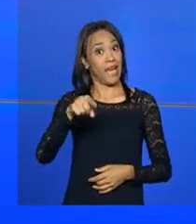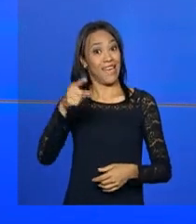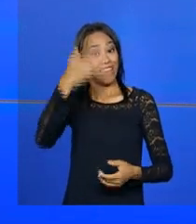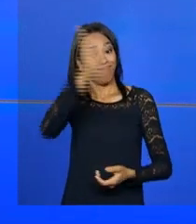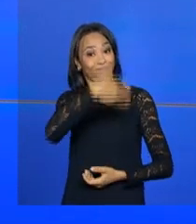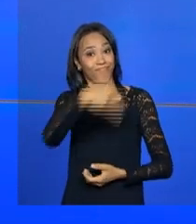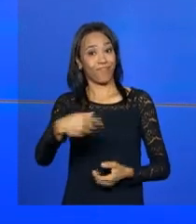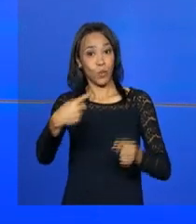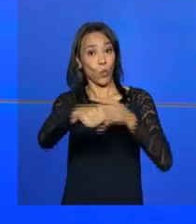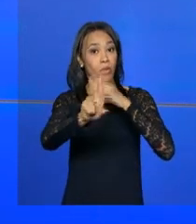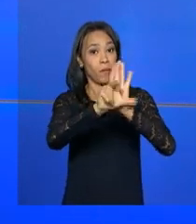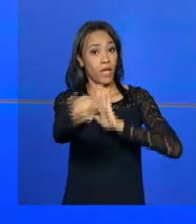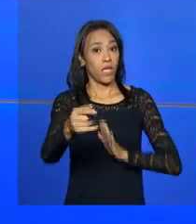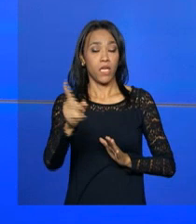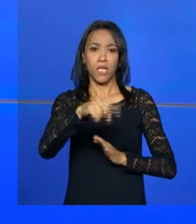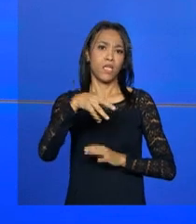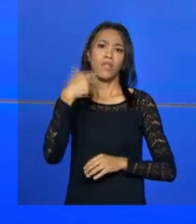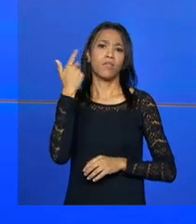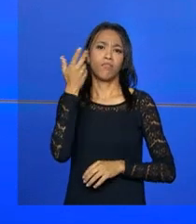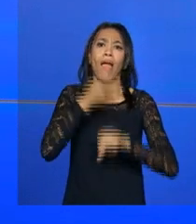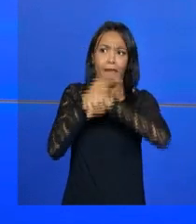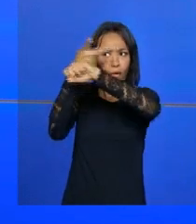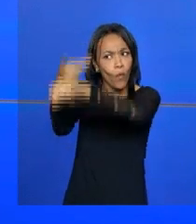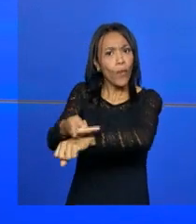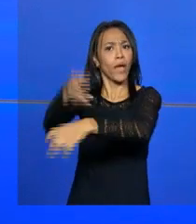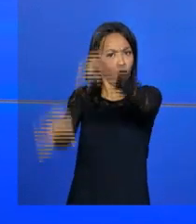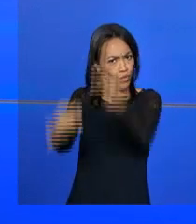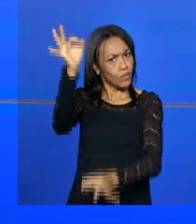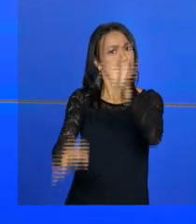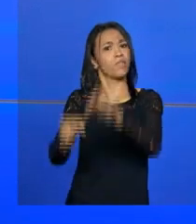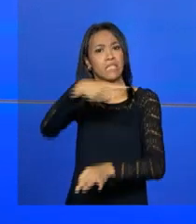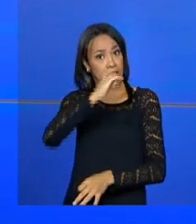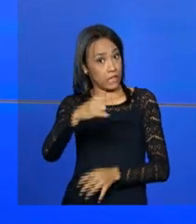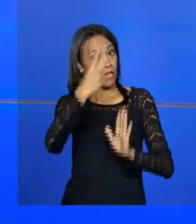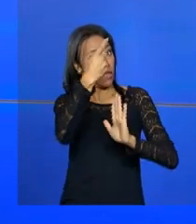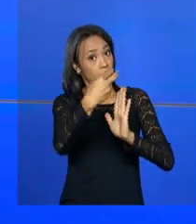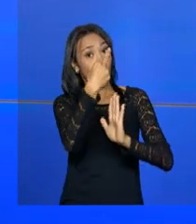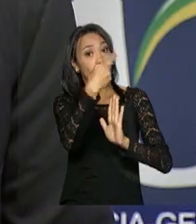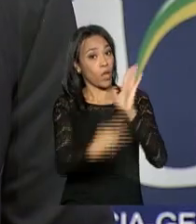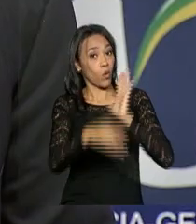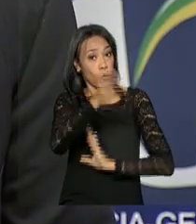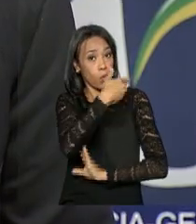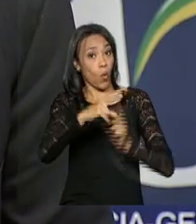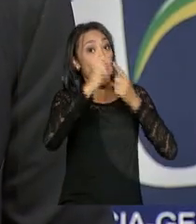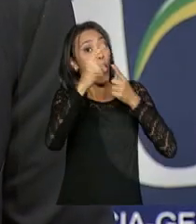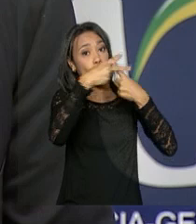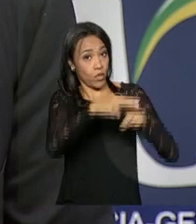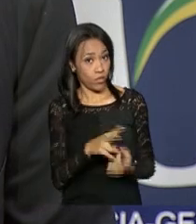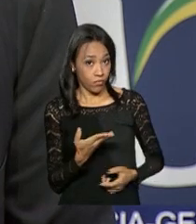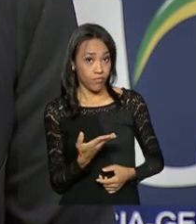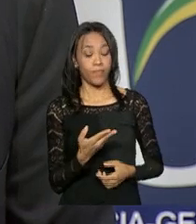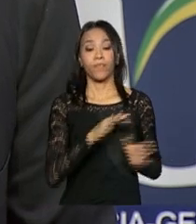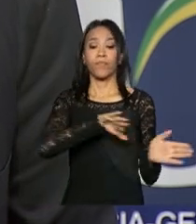nulo. E não descarta recorrer ao judiciário caso o relatório não seja anulado ou corrigido. O